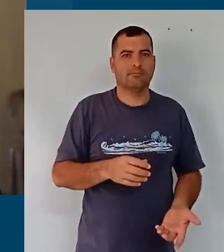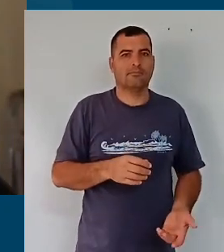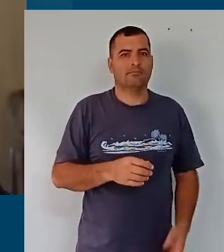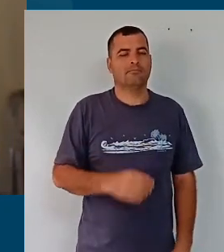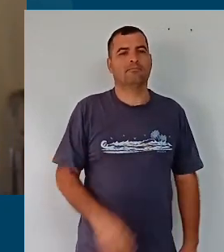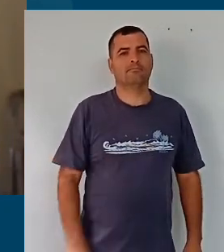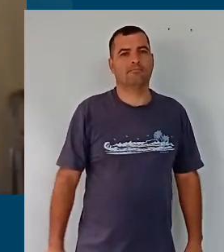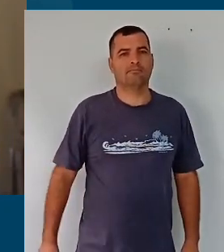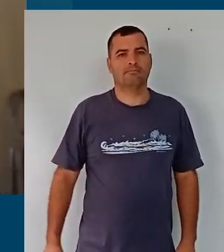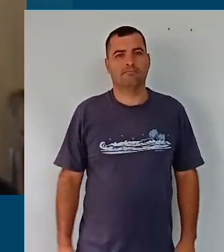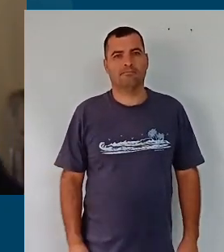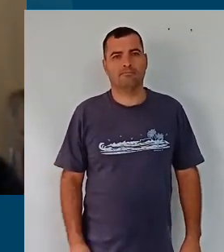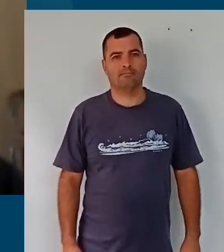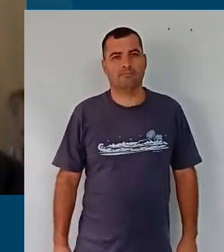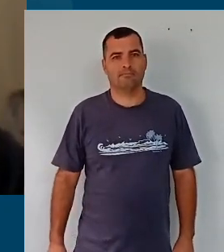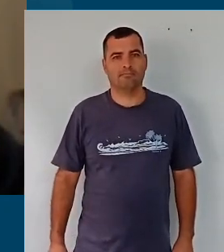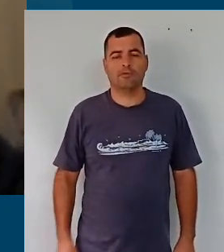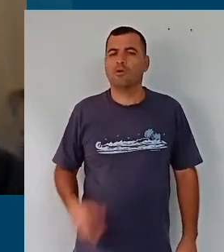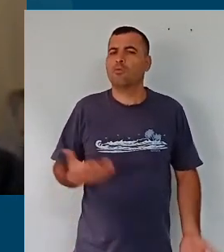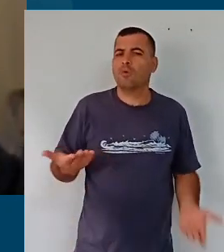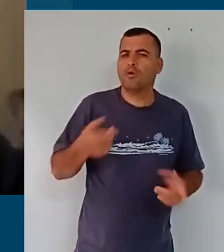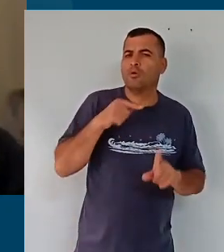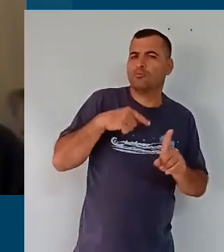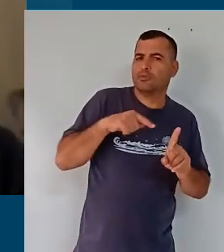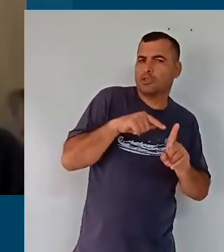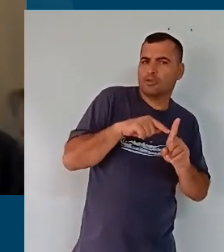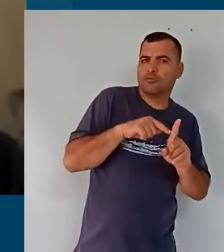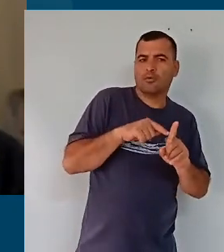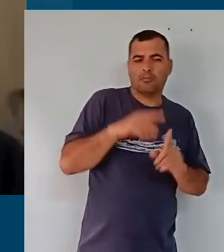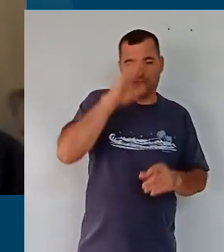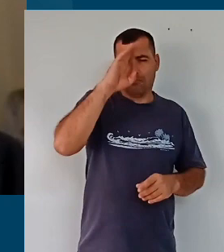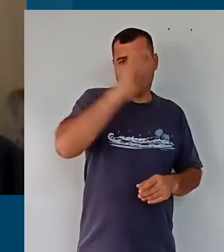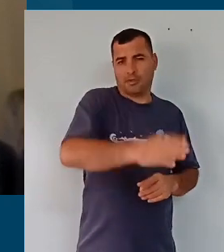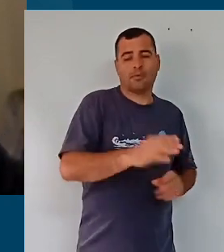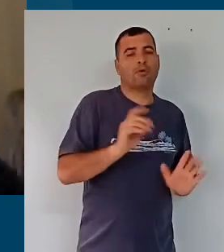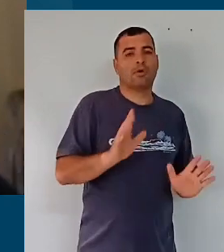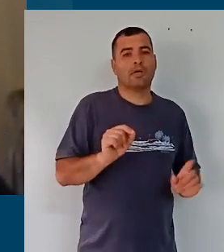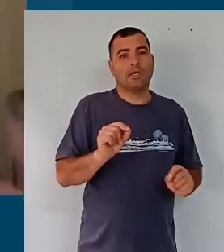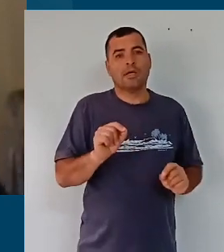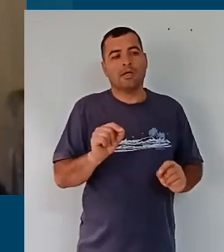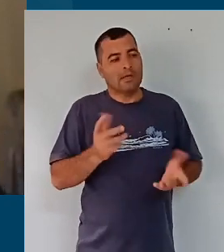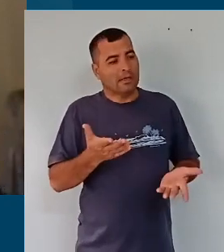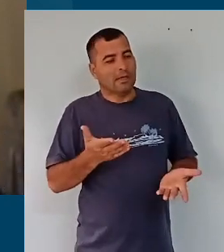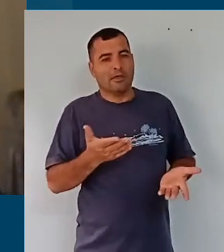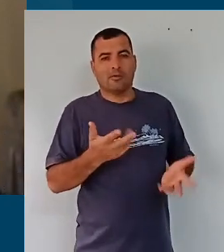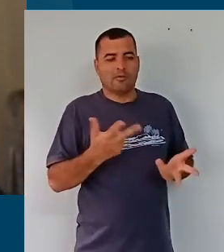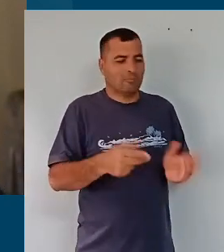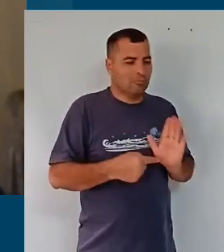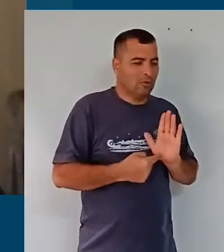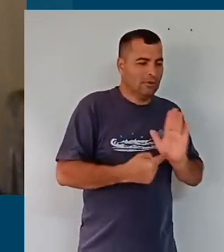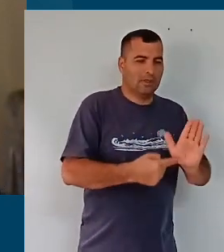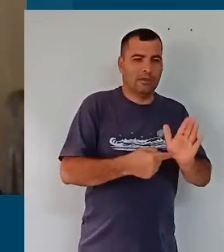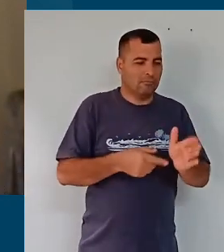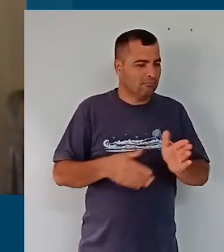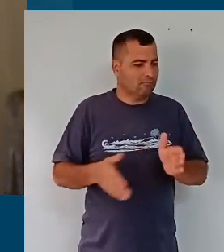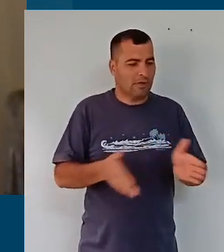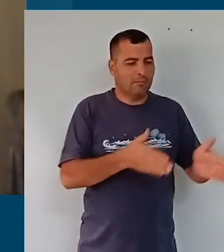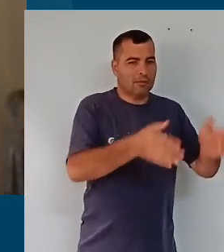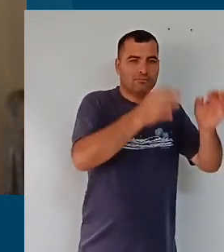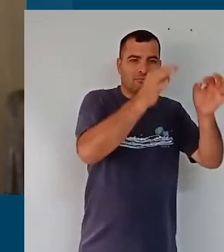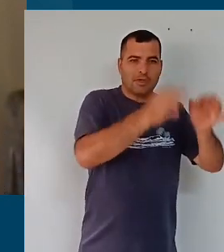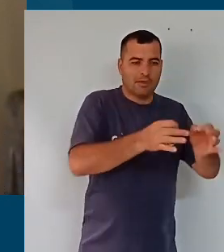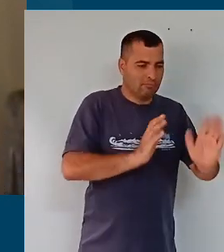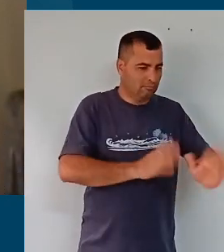de uma rede. Qual que o objetivo principal de um currículo municipal? Oferecer diretrizes e